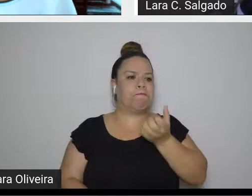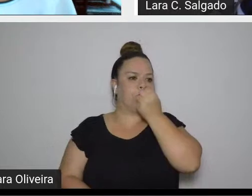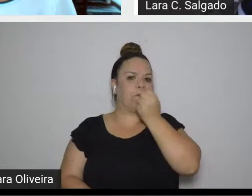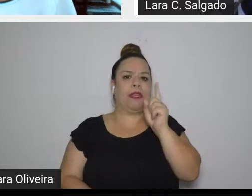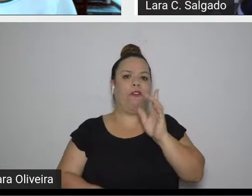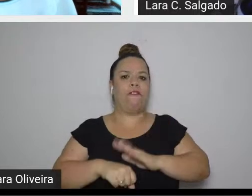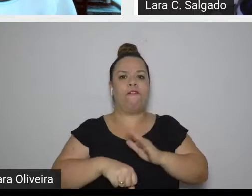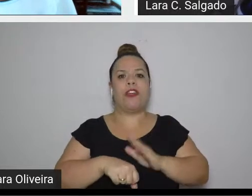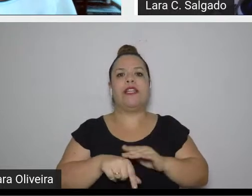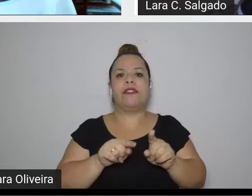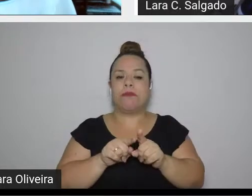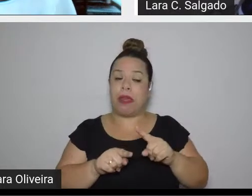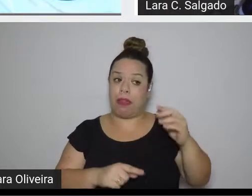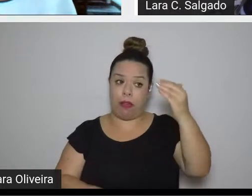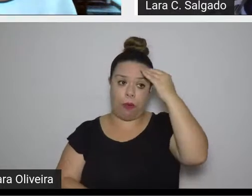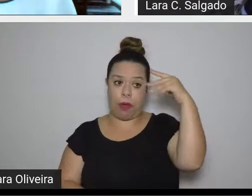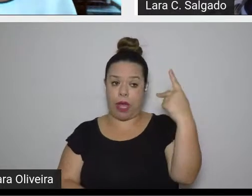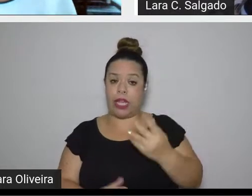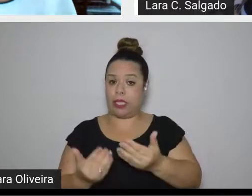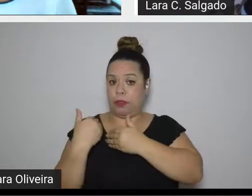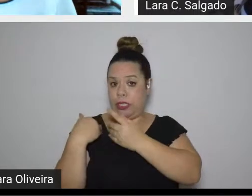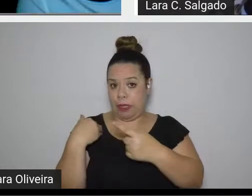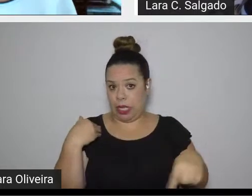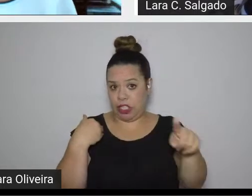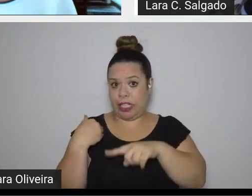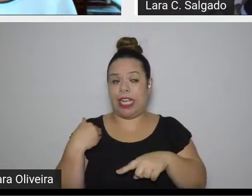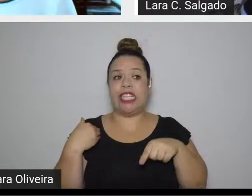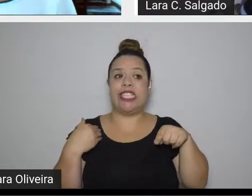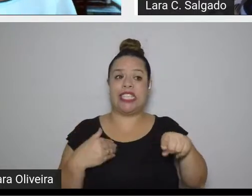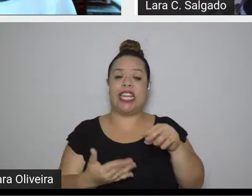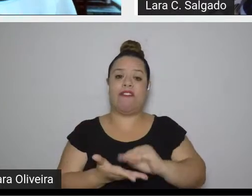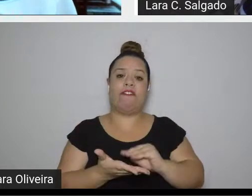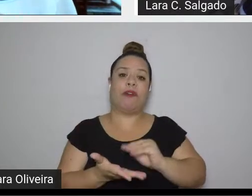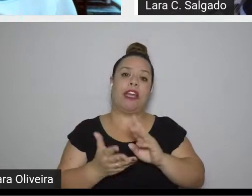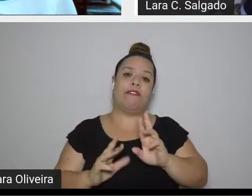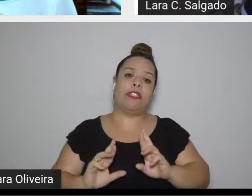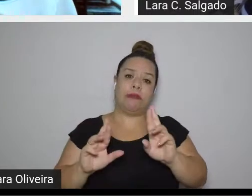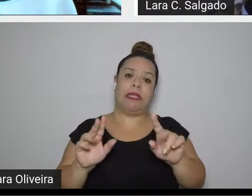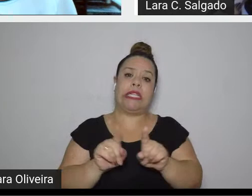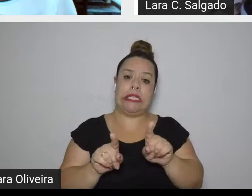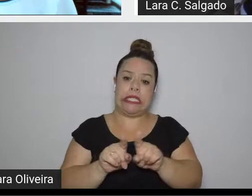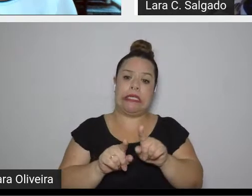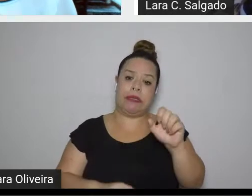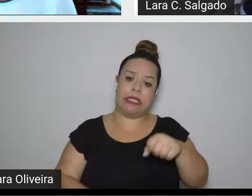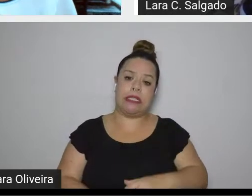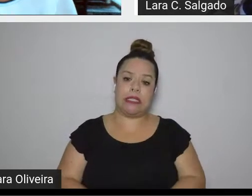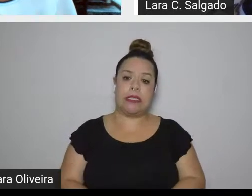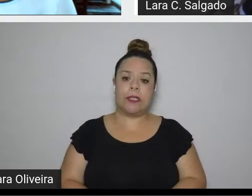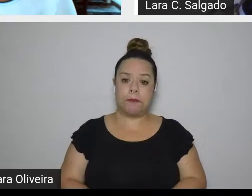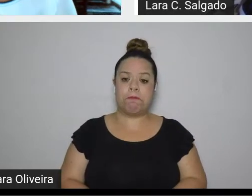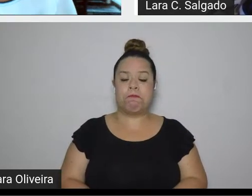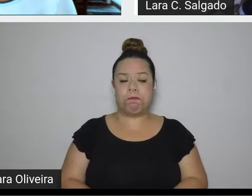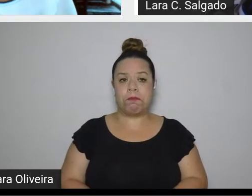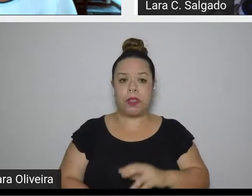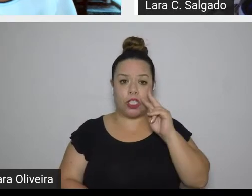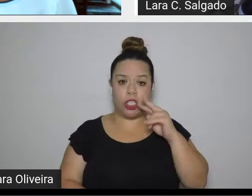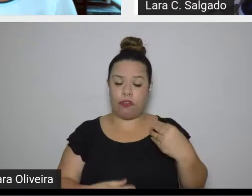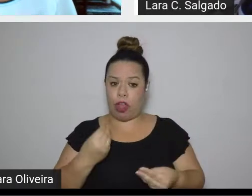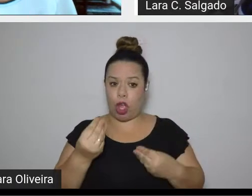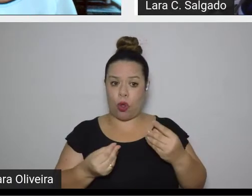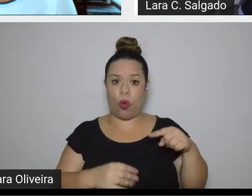estava bastante desesperançado no fim de ver os rumos que a nossa